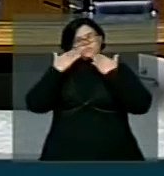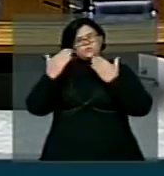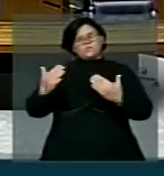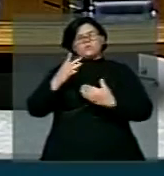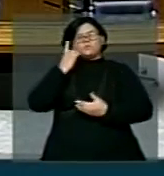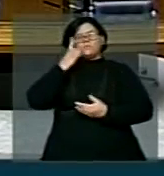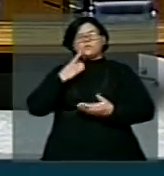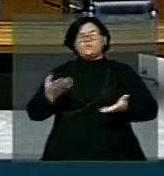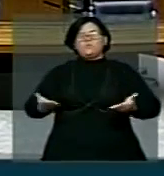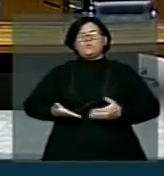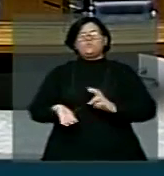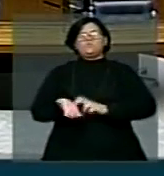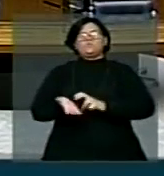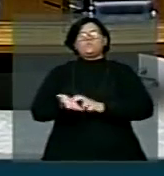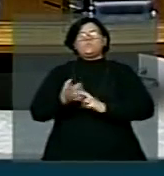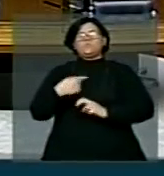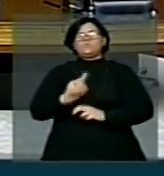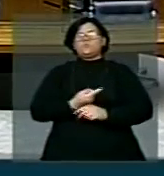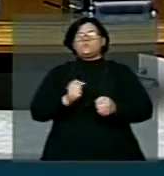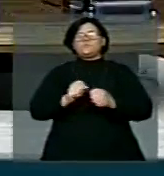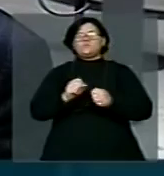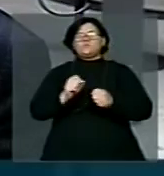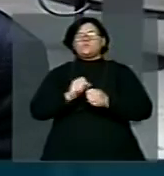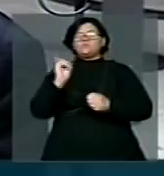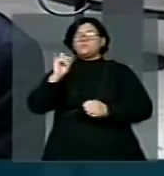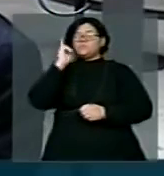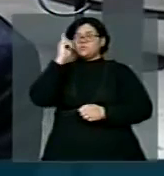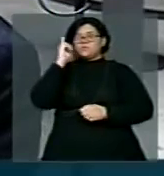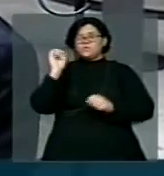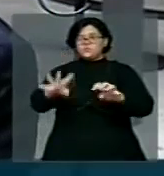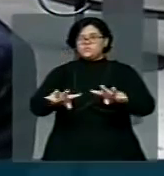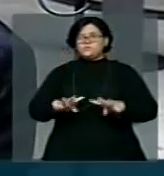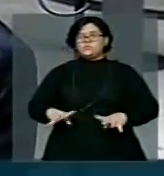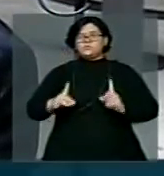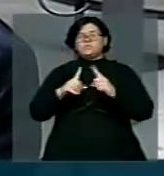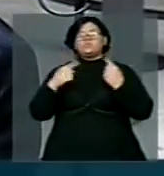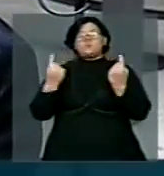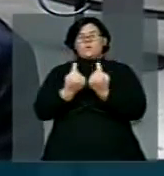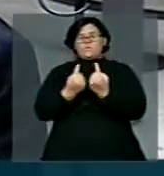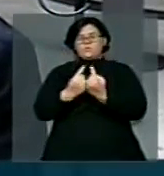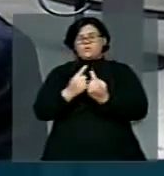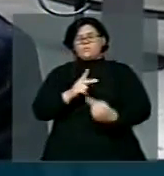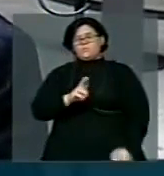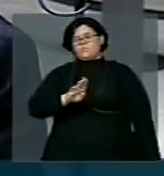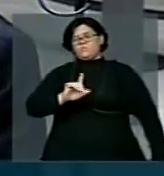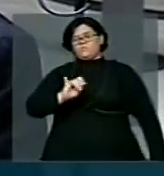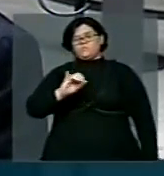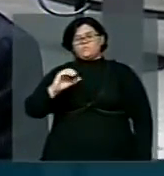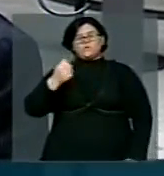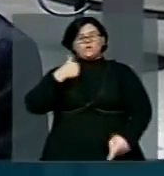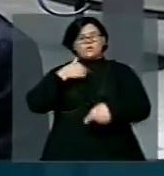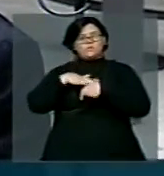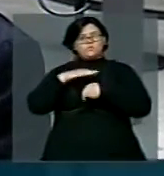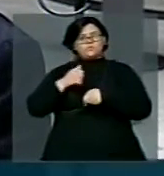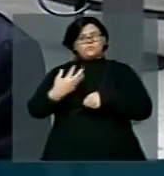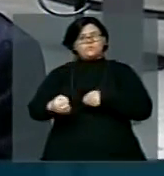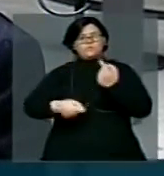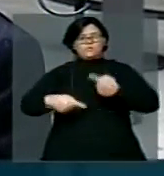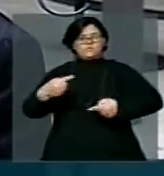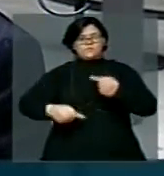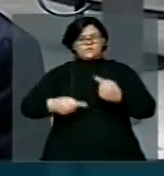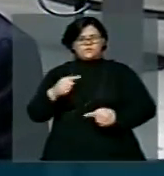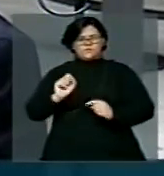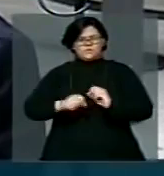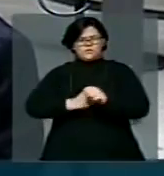Hoje pela manhã nós realizamos importante audiência pública, convocada por mim, para debater uma